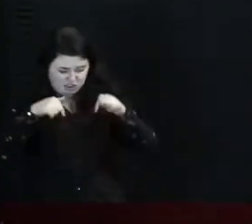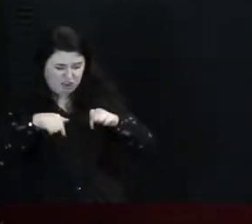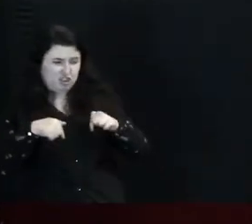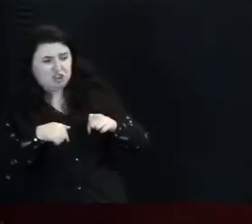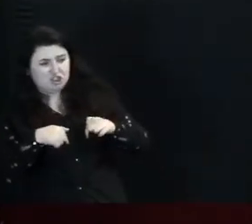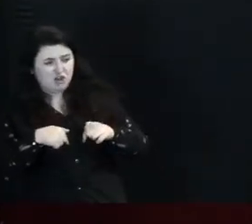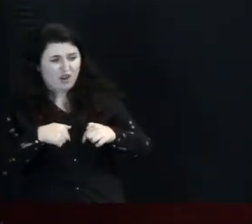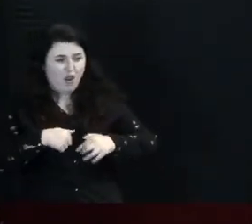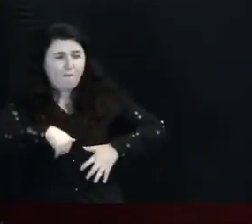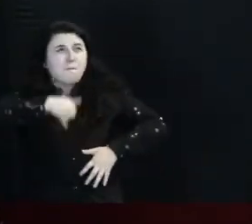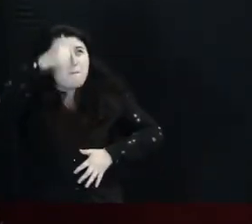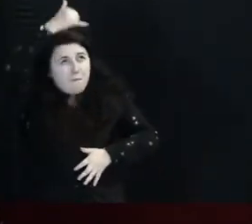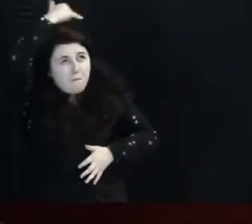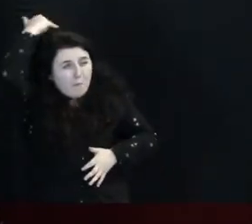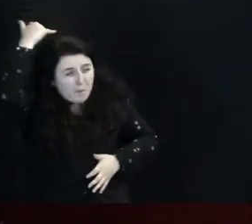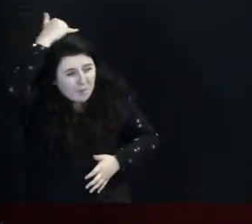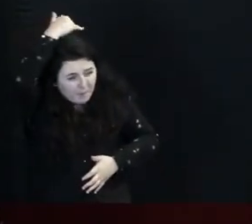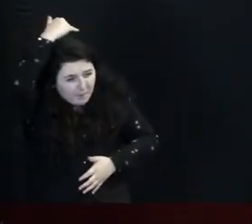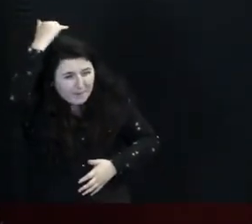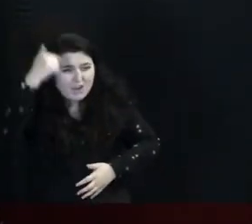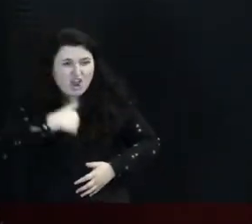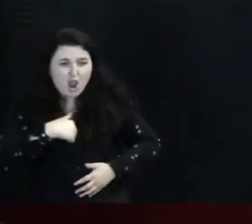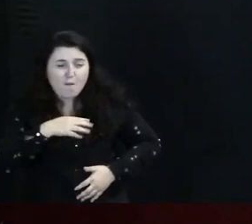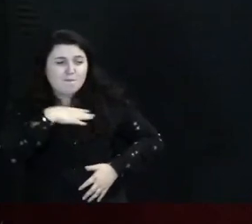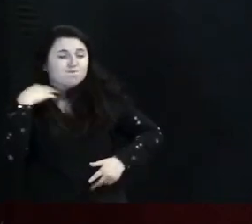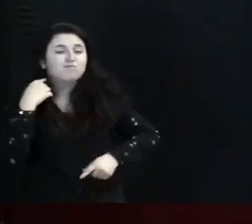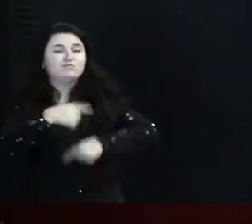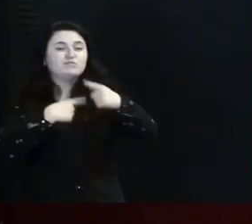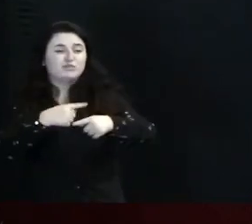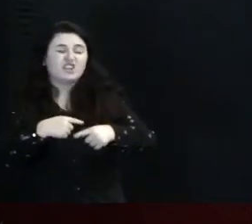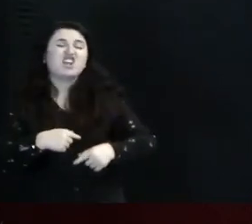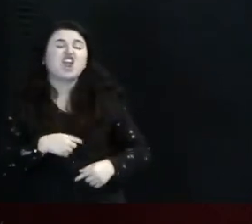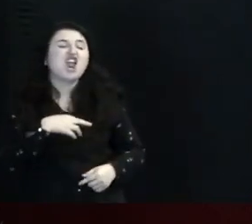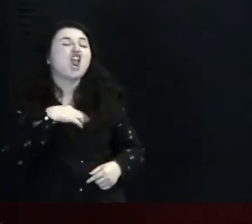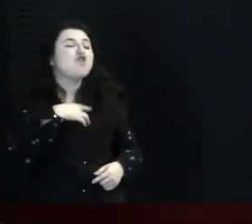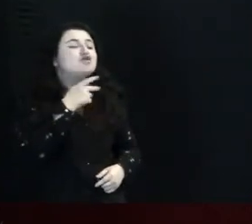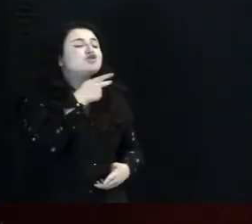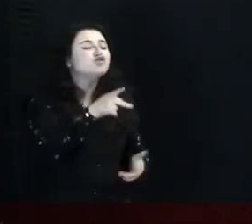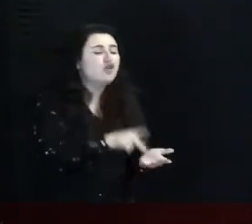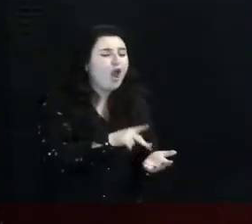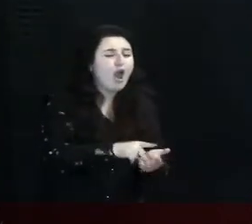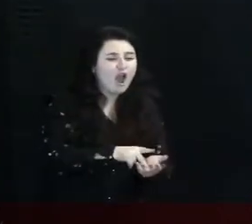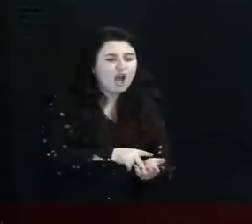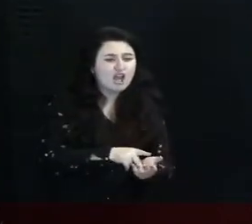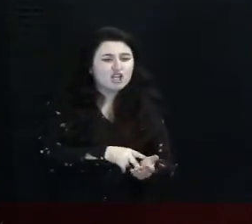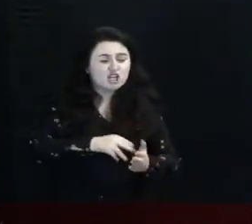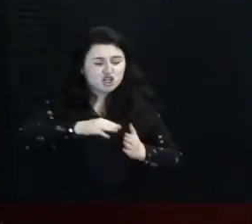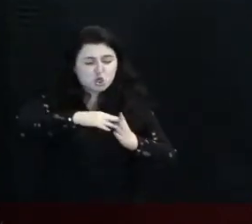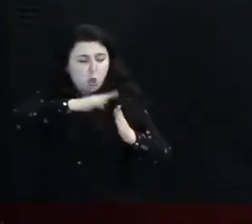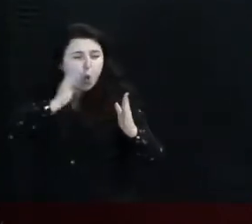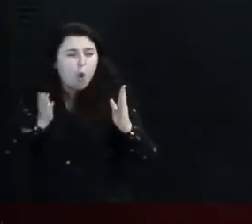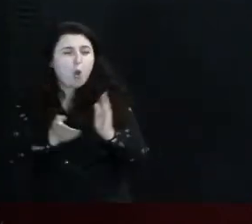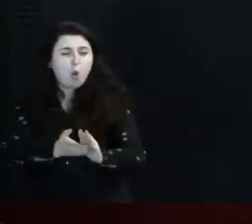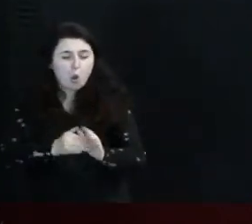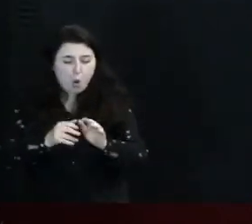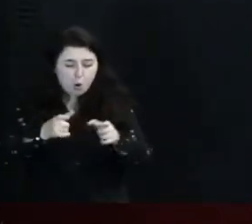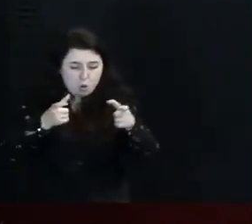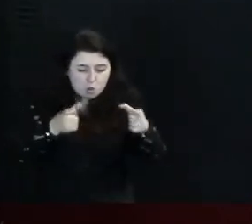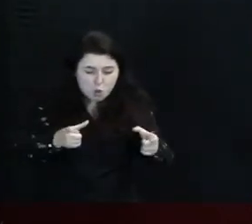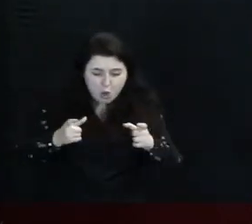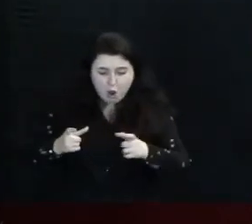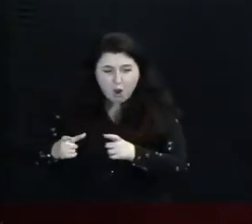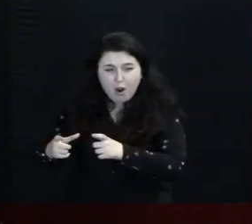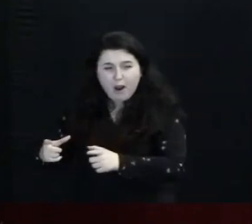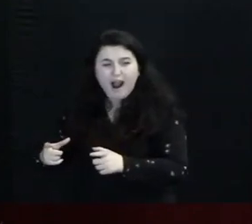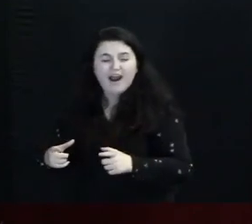for pregado Em todo o mundo este evangelho Será também contado O que ela fez Para a sua memória